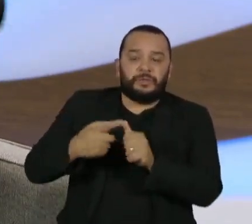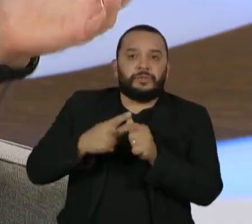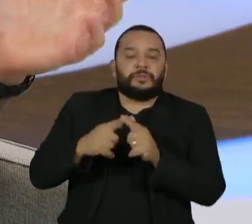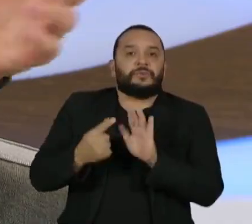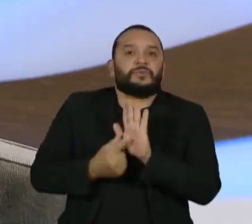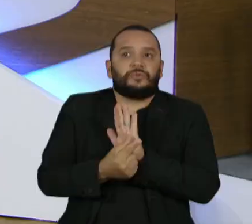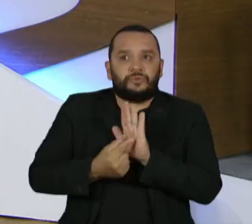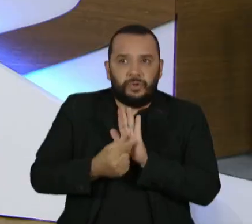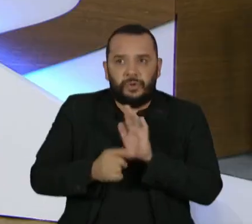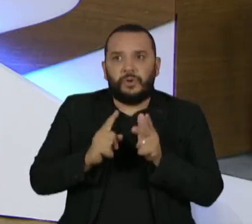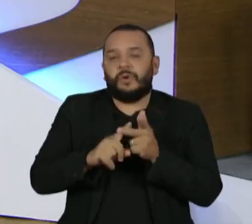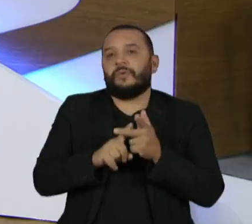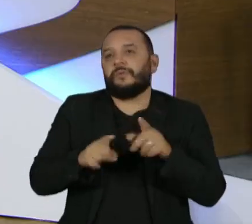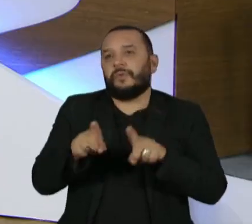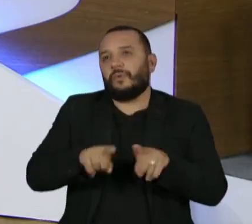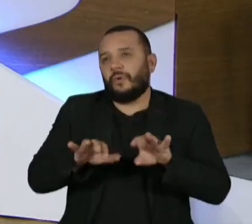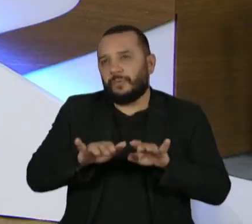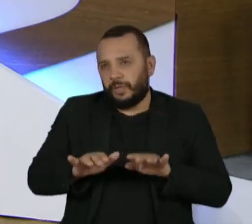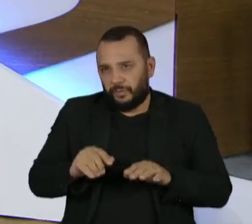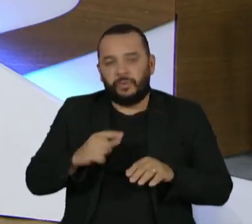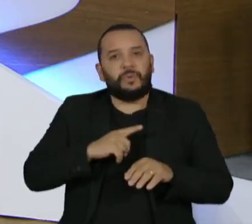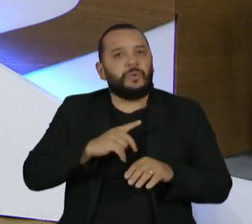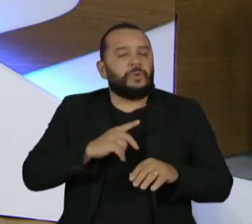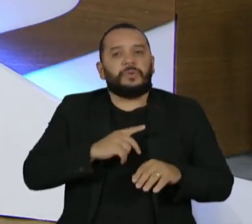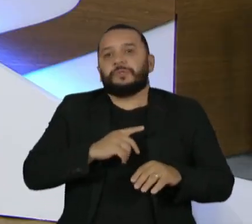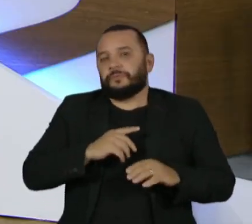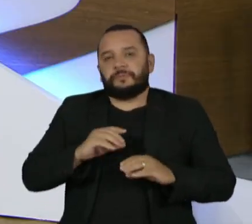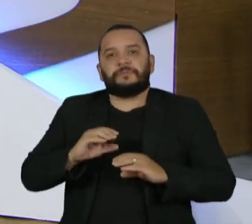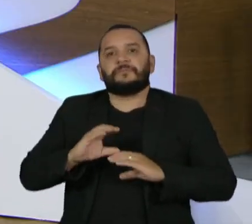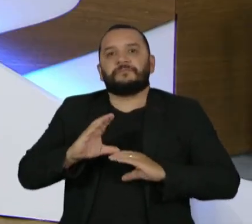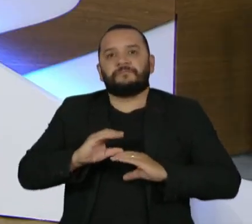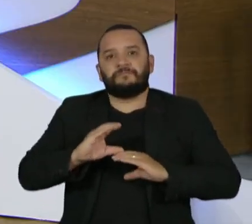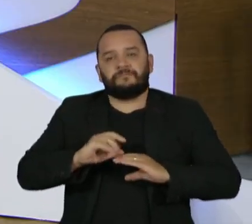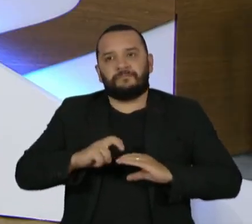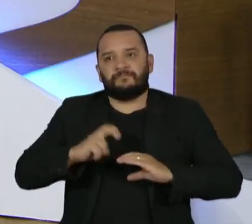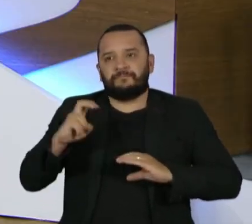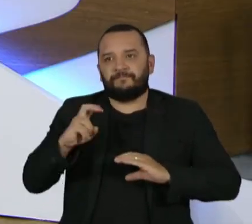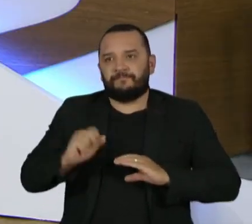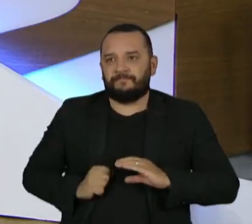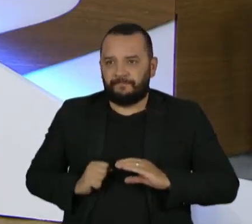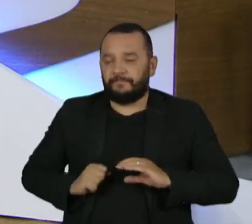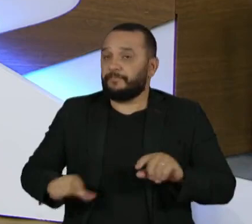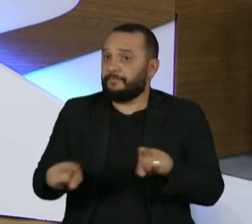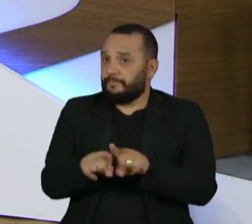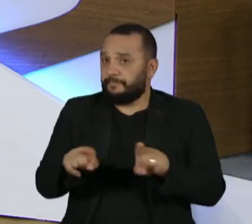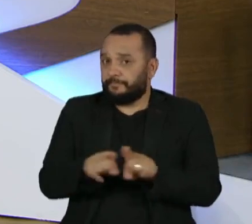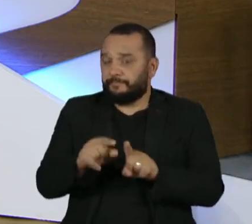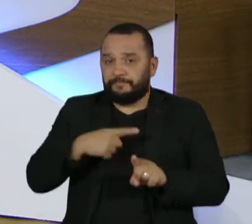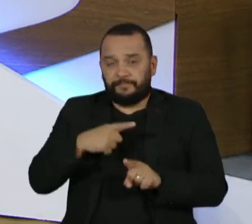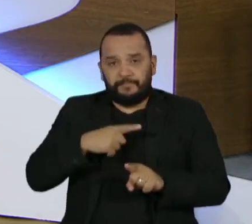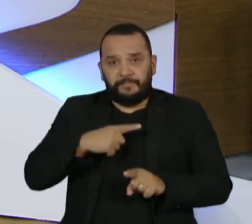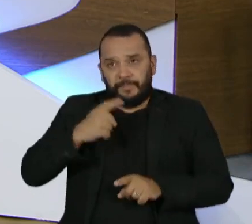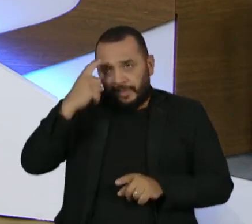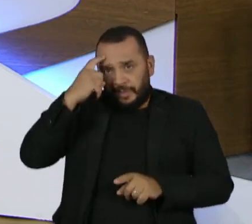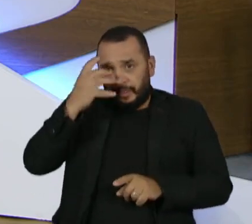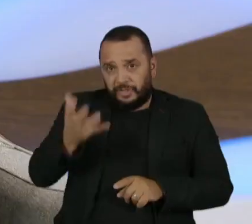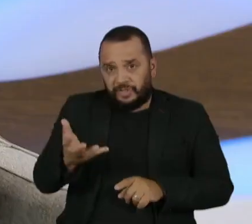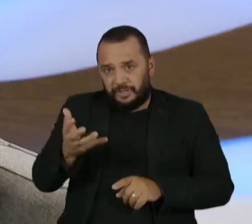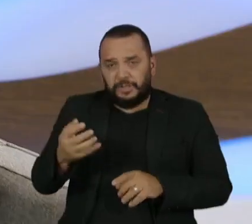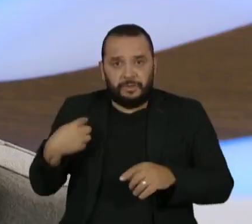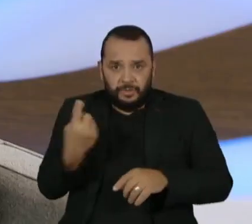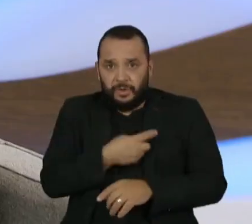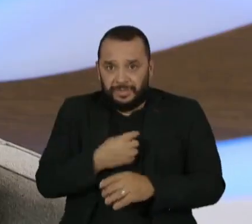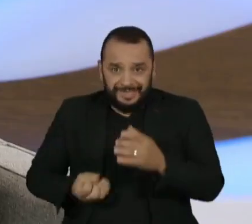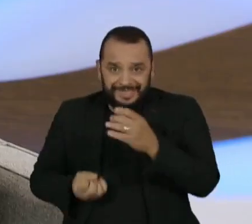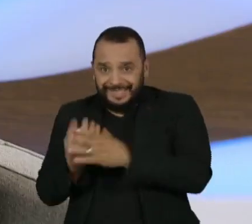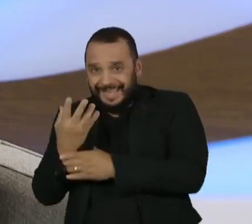computadores, de chips, ou seja lá o que for? O que é ela quer de inteligência artificial? Nós queremos ser produtores? Nós